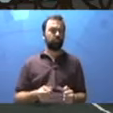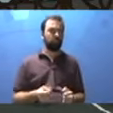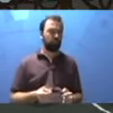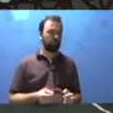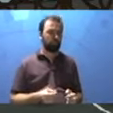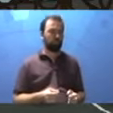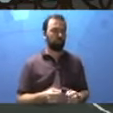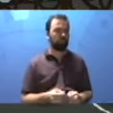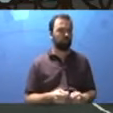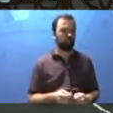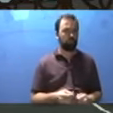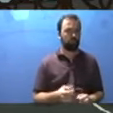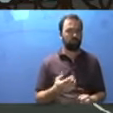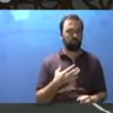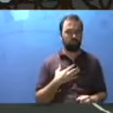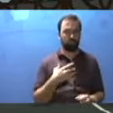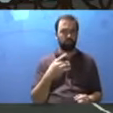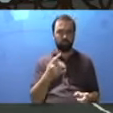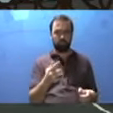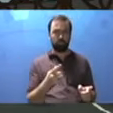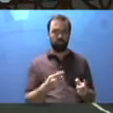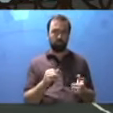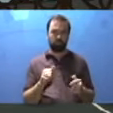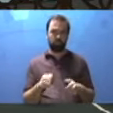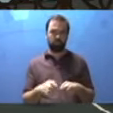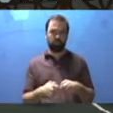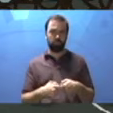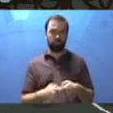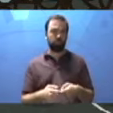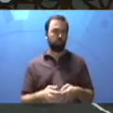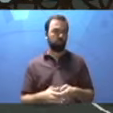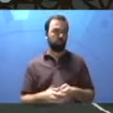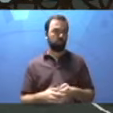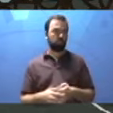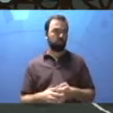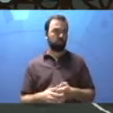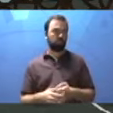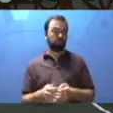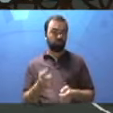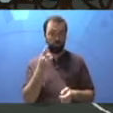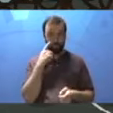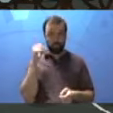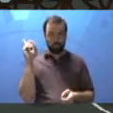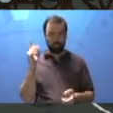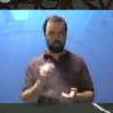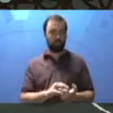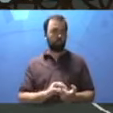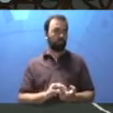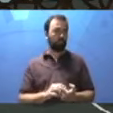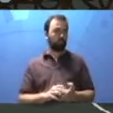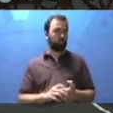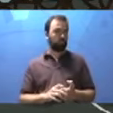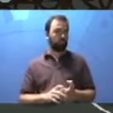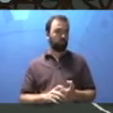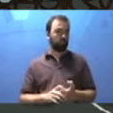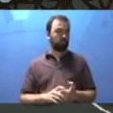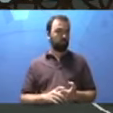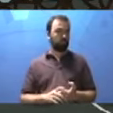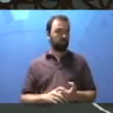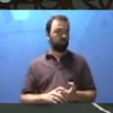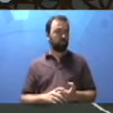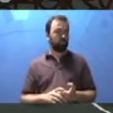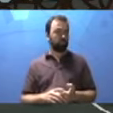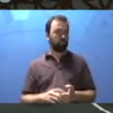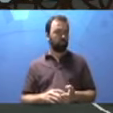Ela foi adaptada para a gente poder fazer eu aqui e você aí na sua casa. Olha lá. Quem são?